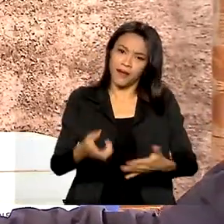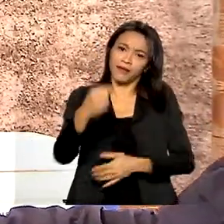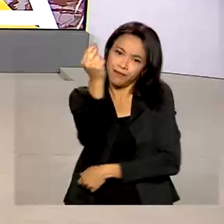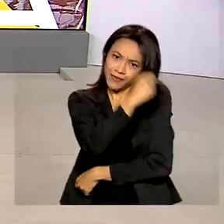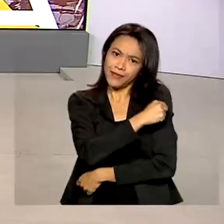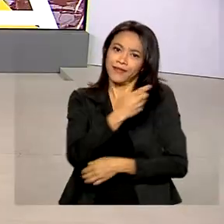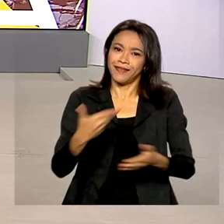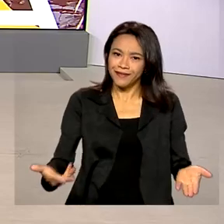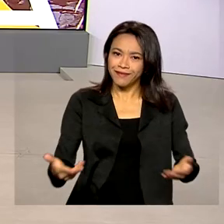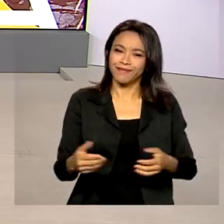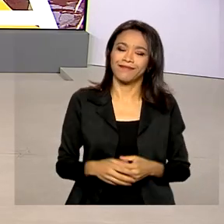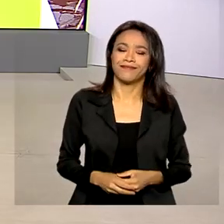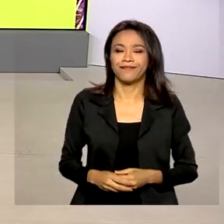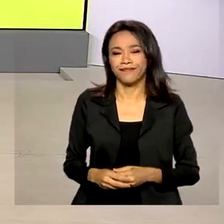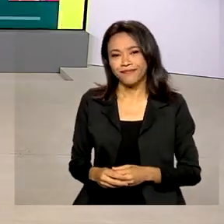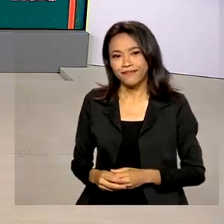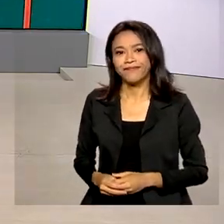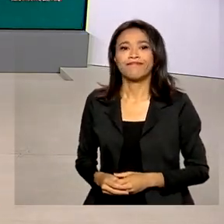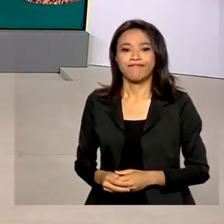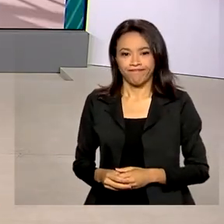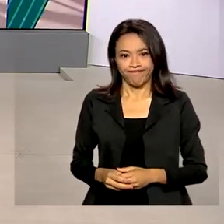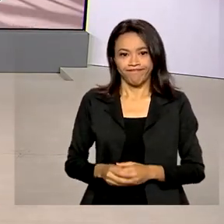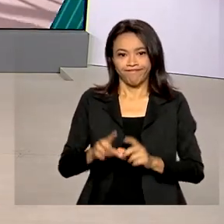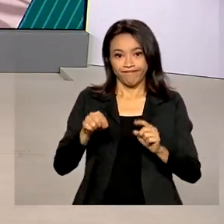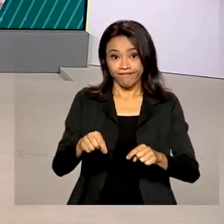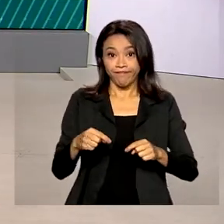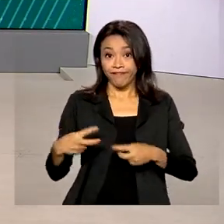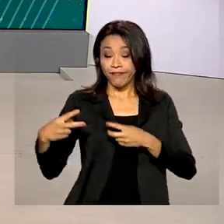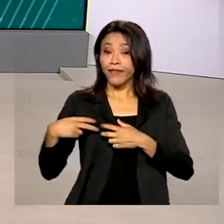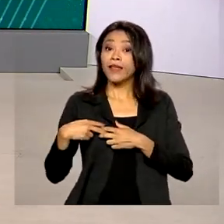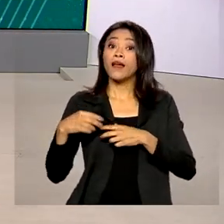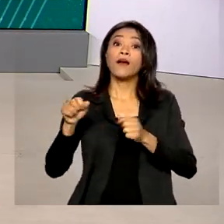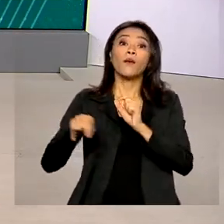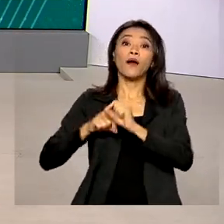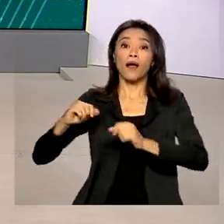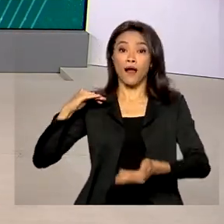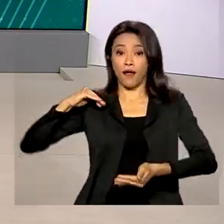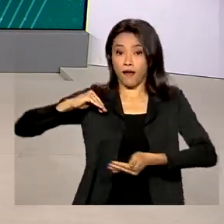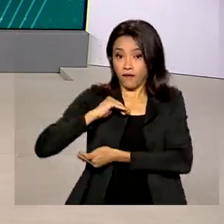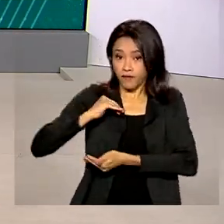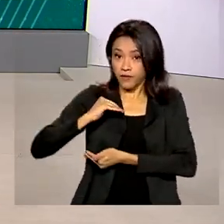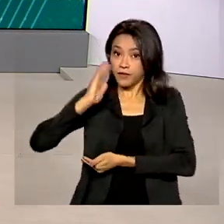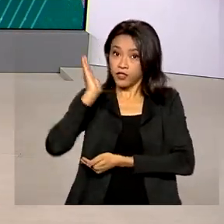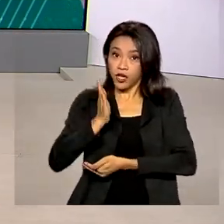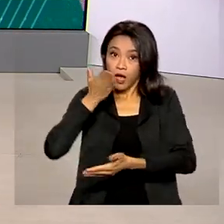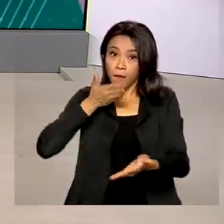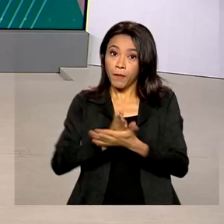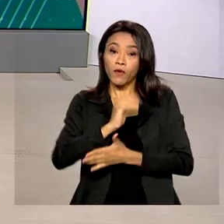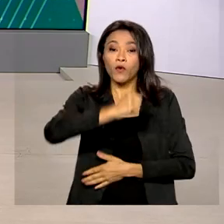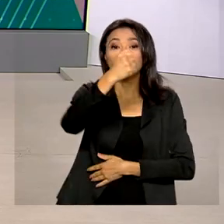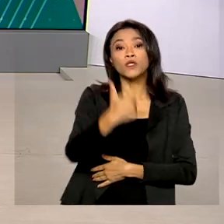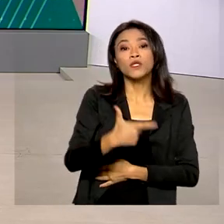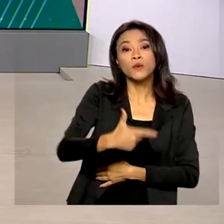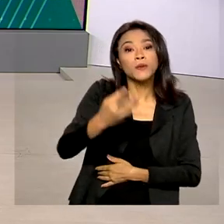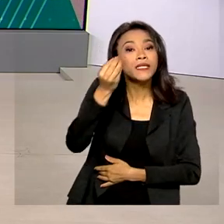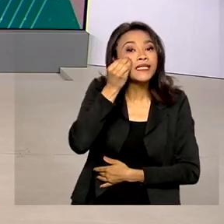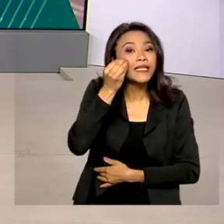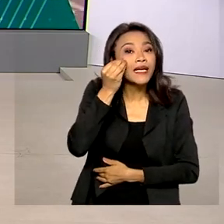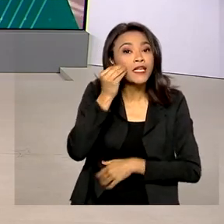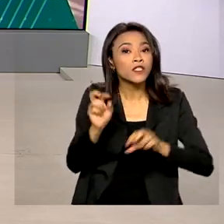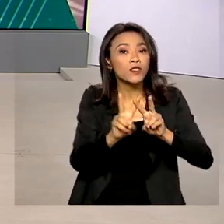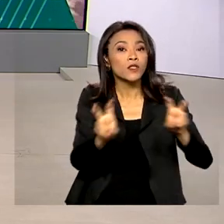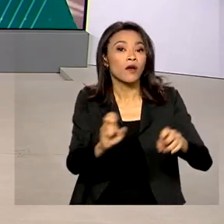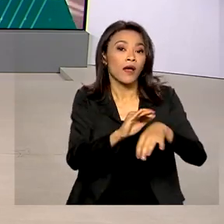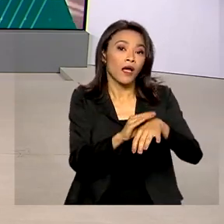vacina. A Agência Nacional de Vigilância Sanitária aprovou o segundo teste para diagnóstico da monkeypox no